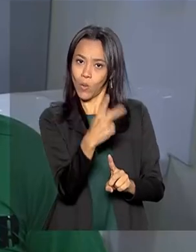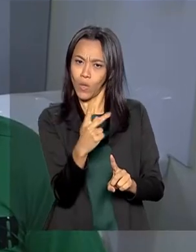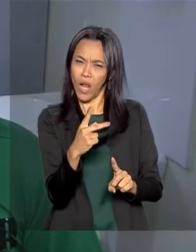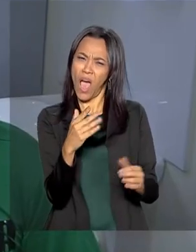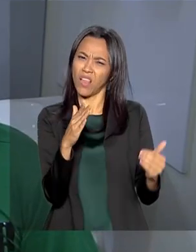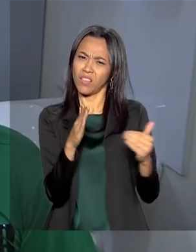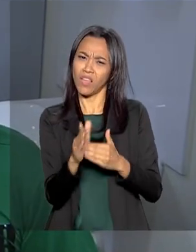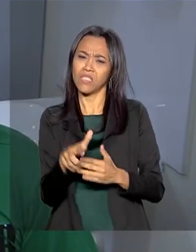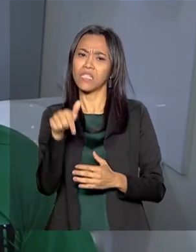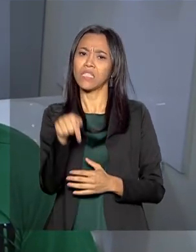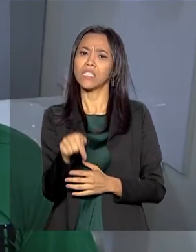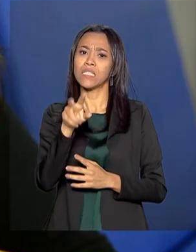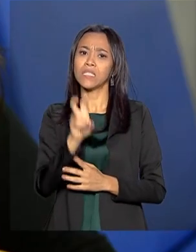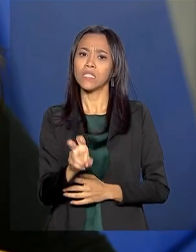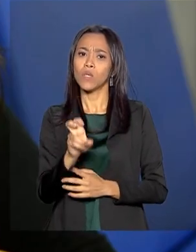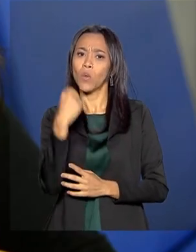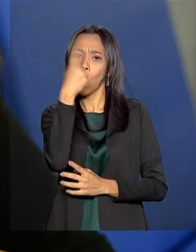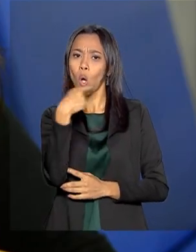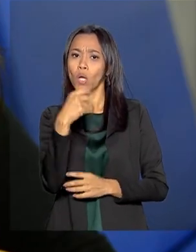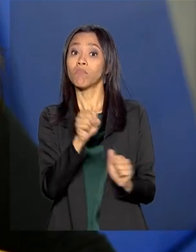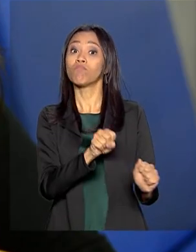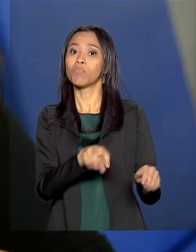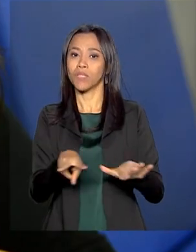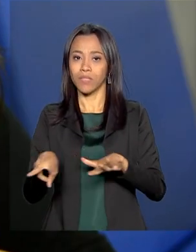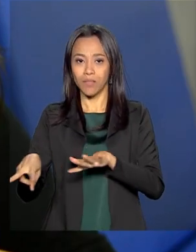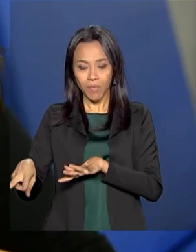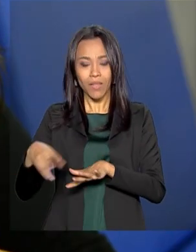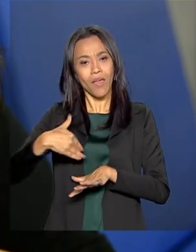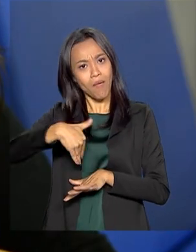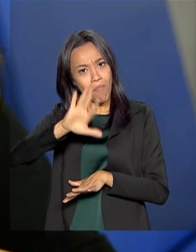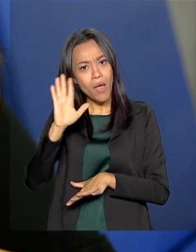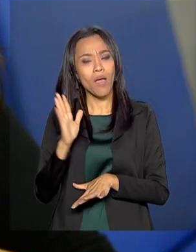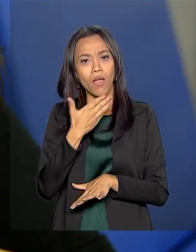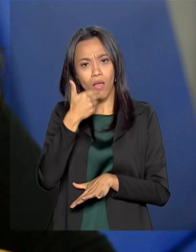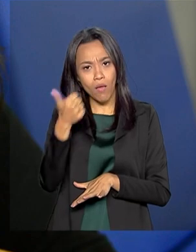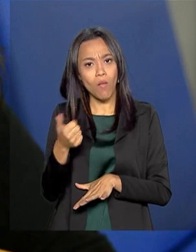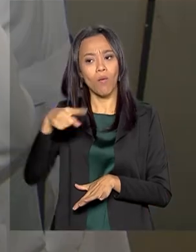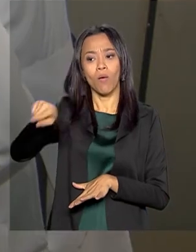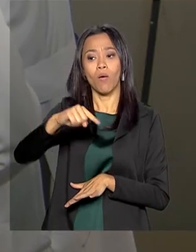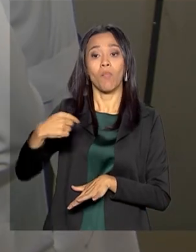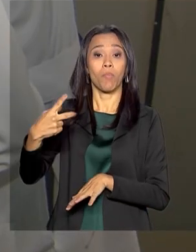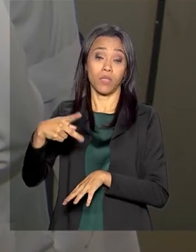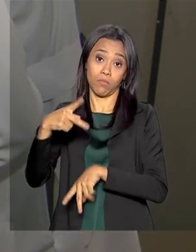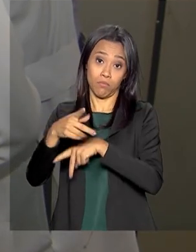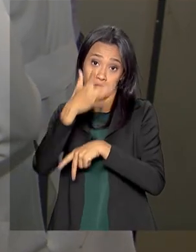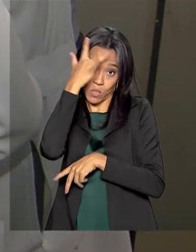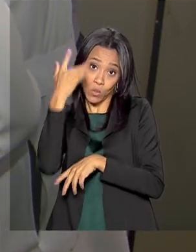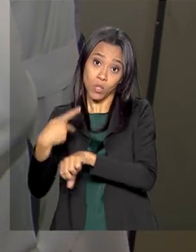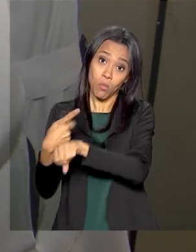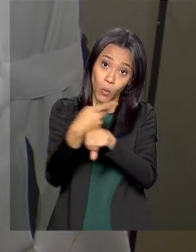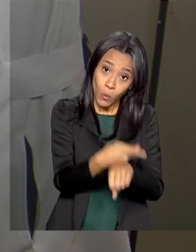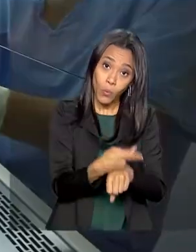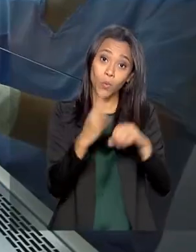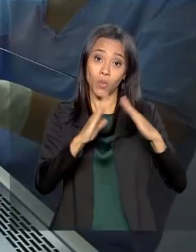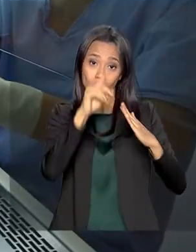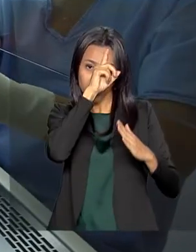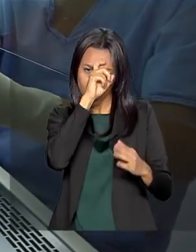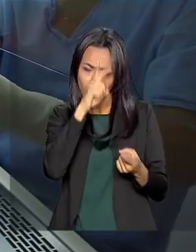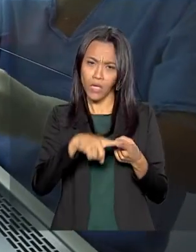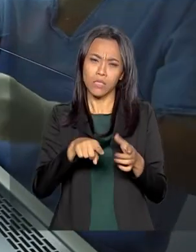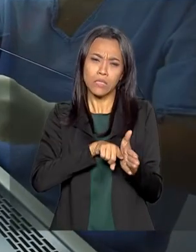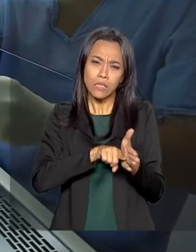75 horas semanais. É mais tempo para os serviços de atenção primária para a população, como consultas médicas e odontológicas,